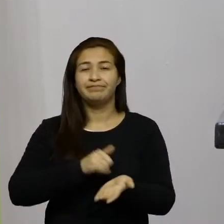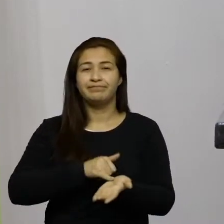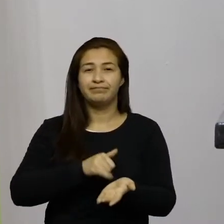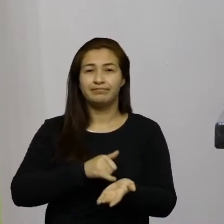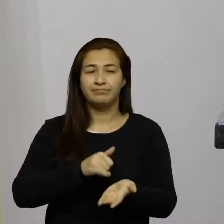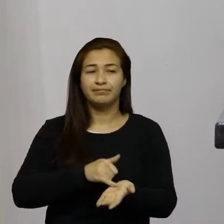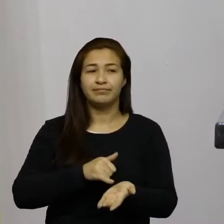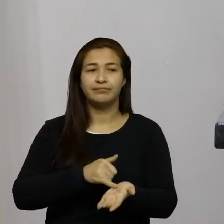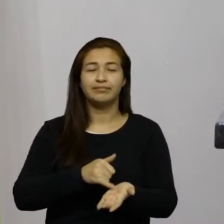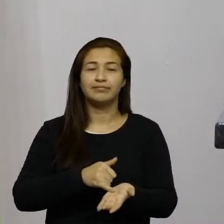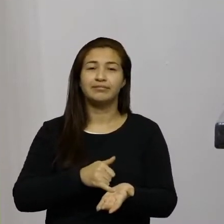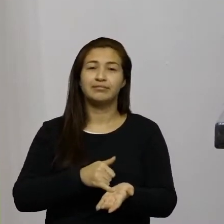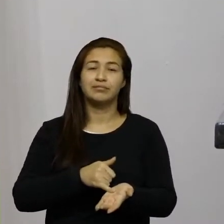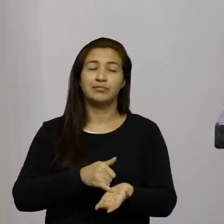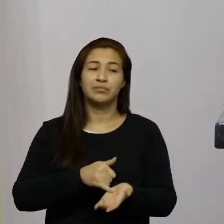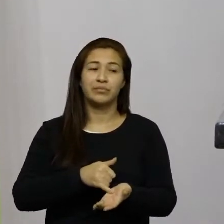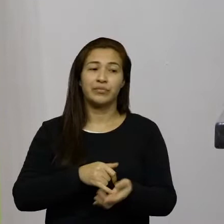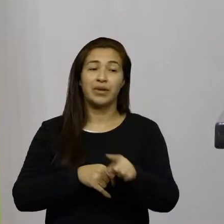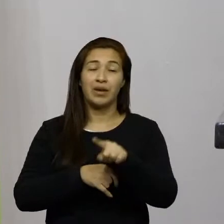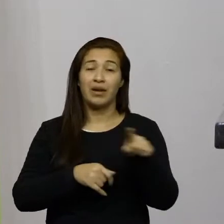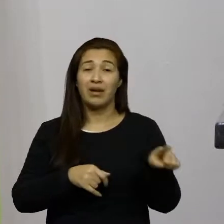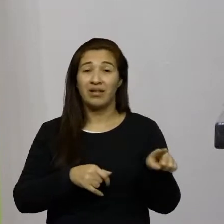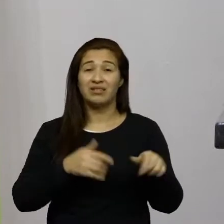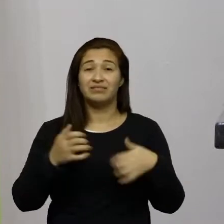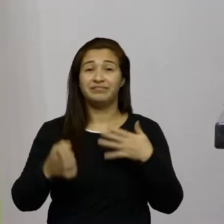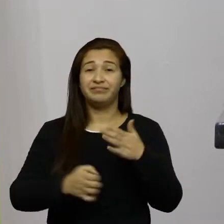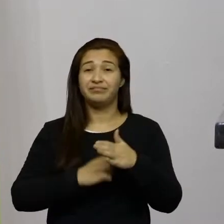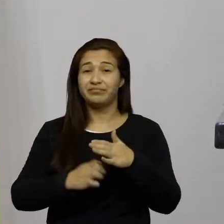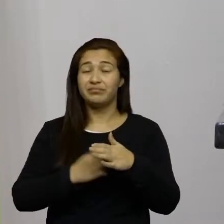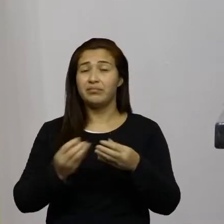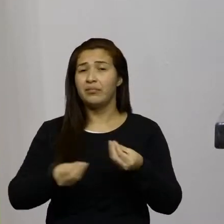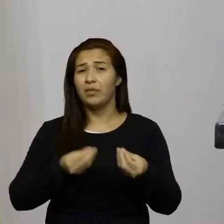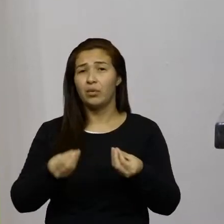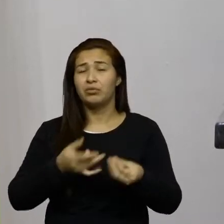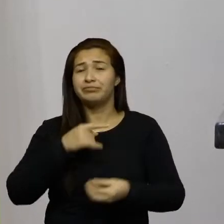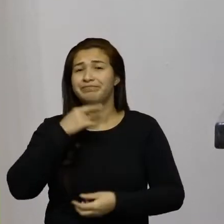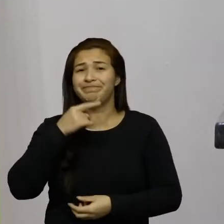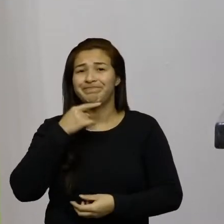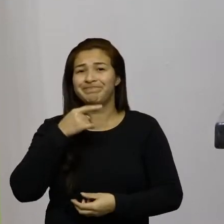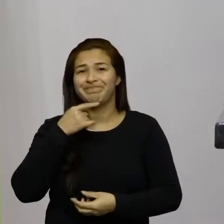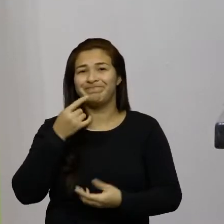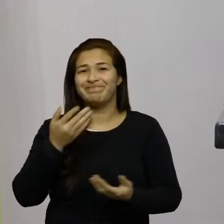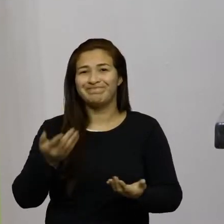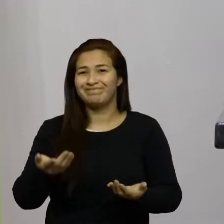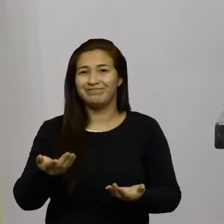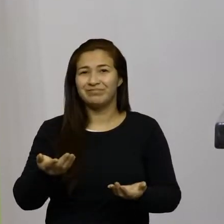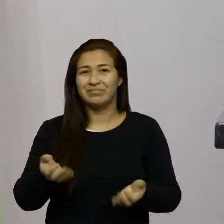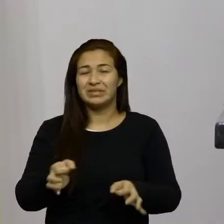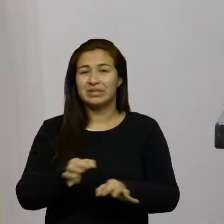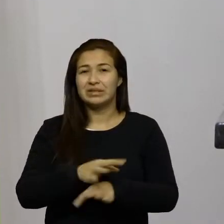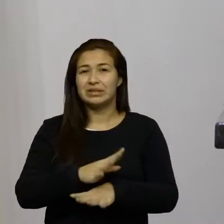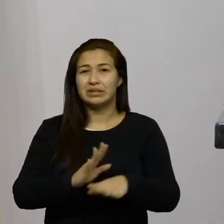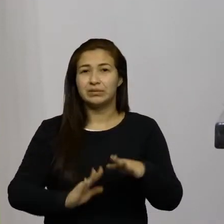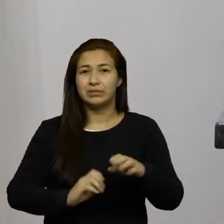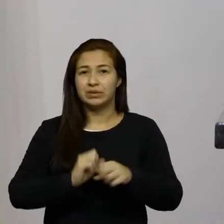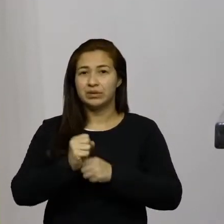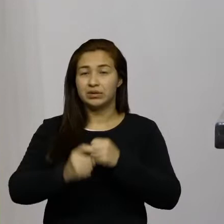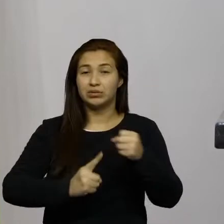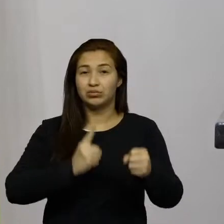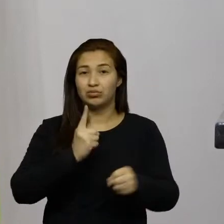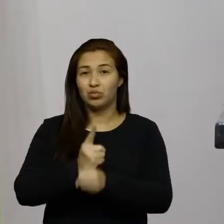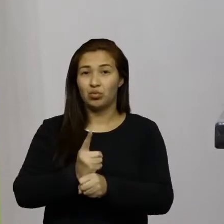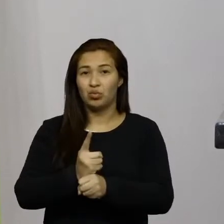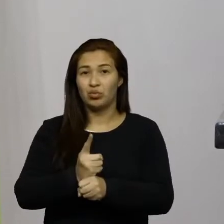fazem com que muitas empresas não consigam completar nenhum ano da sua existência